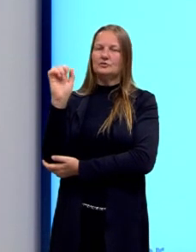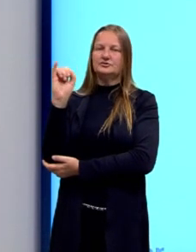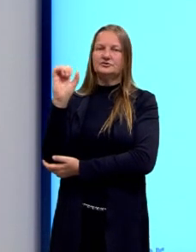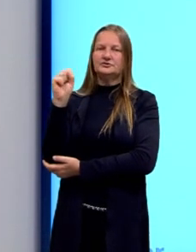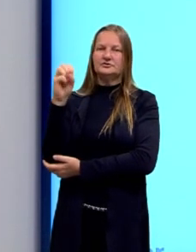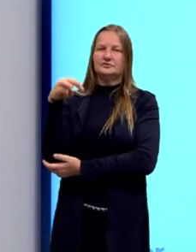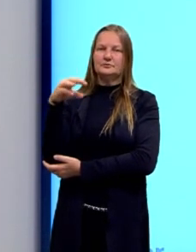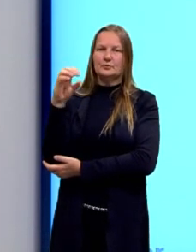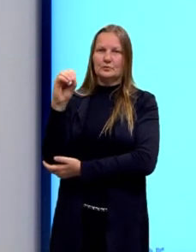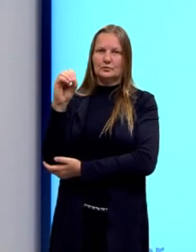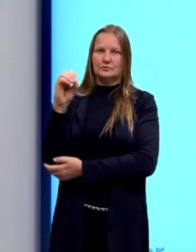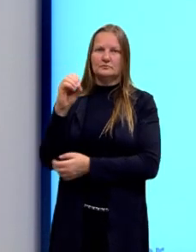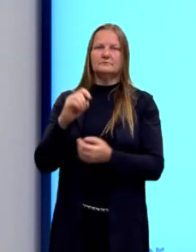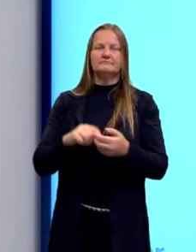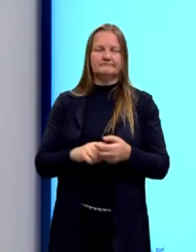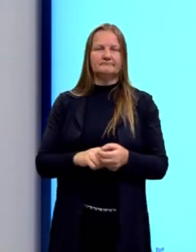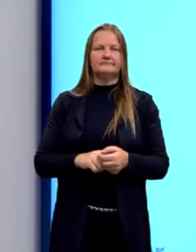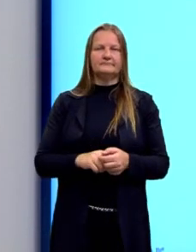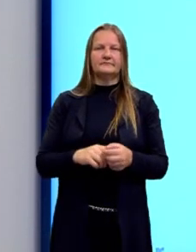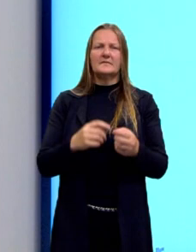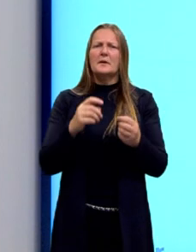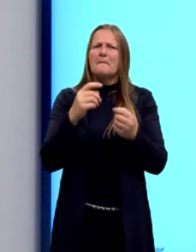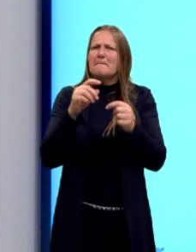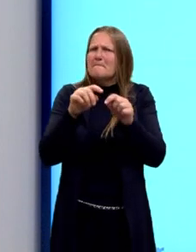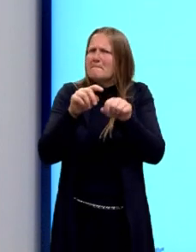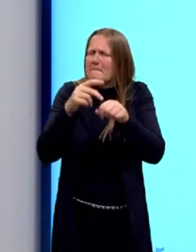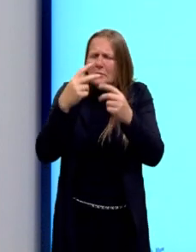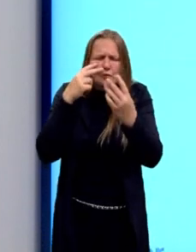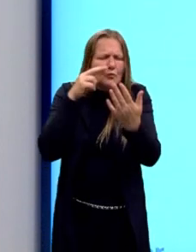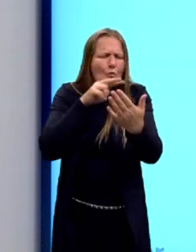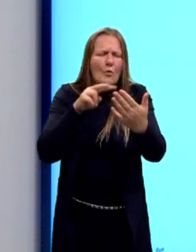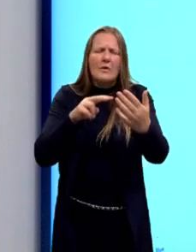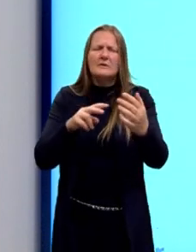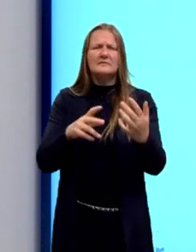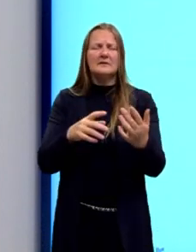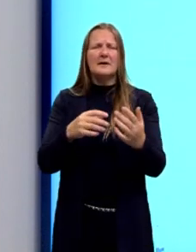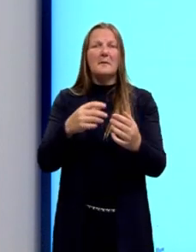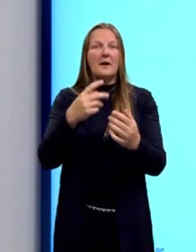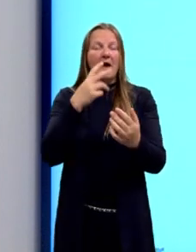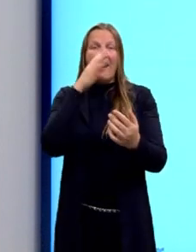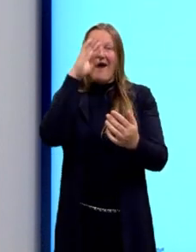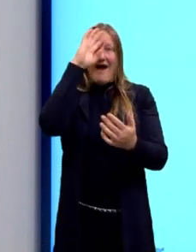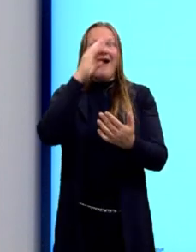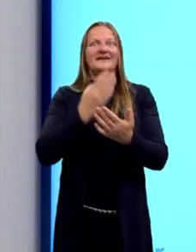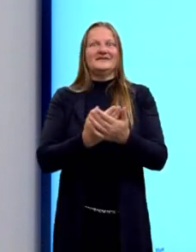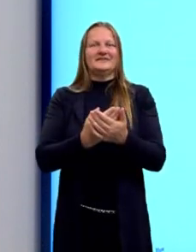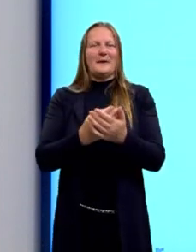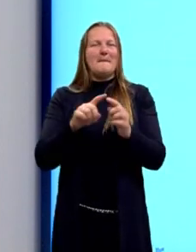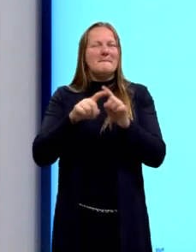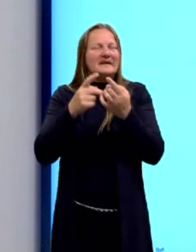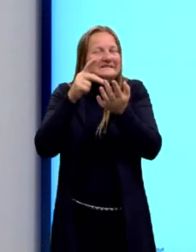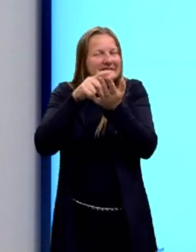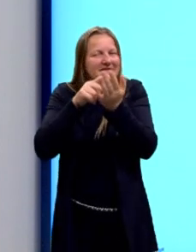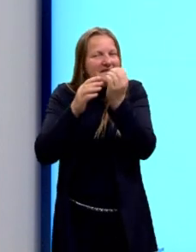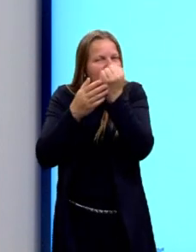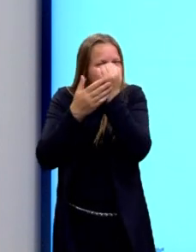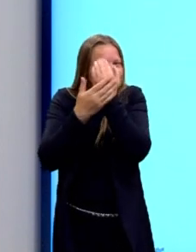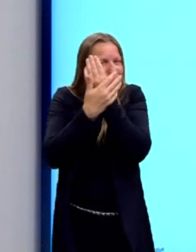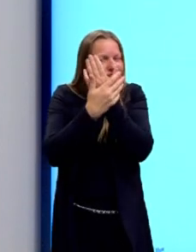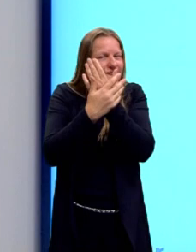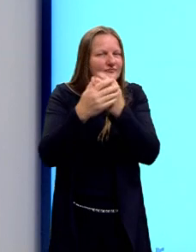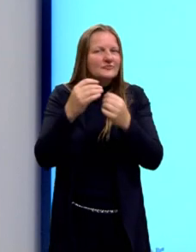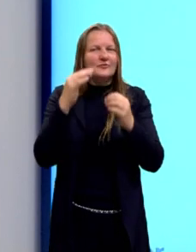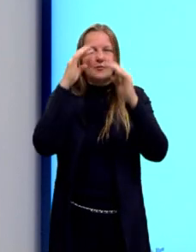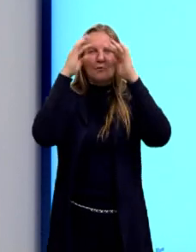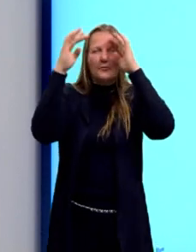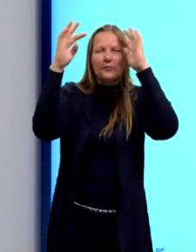olha só, a falácia parece ser um argumento correto e ela, dessa forma, nos engana. Omitem informações, apresentem imaginações